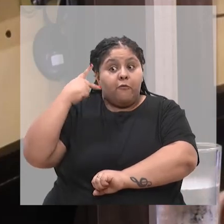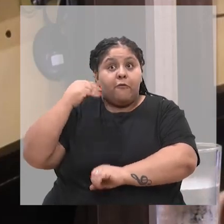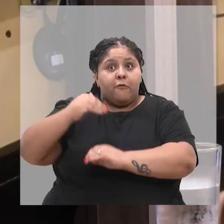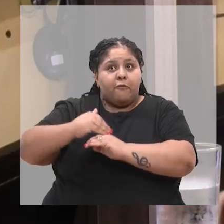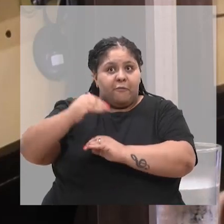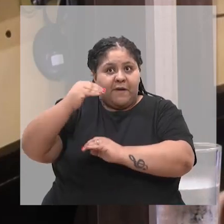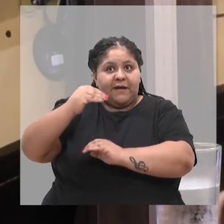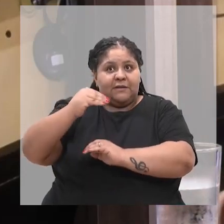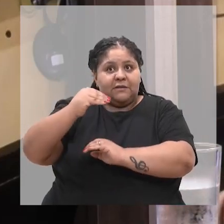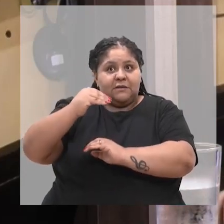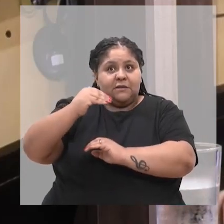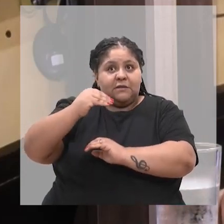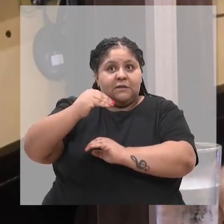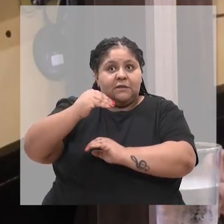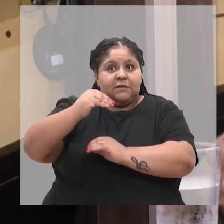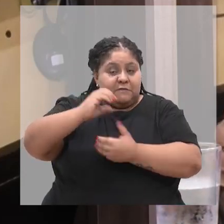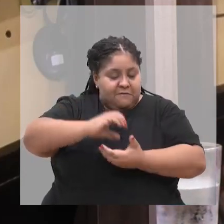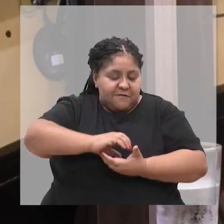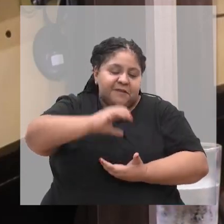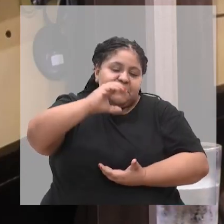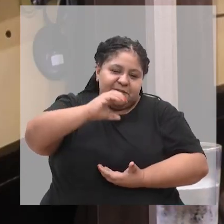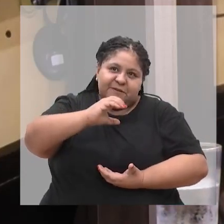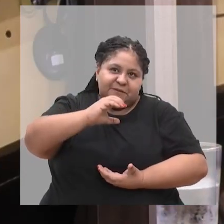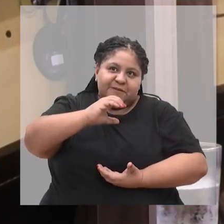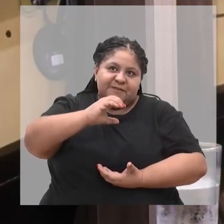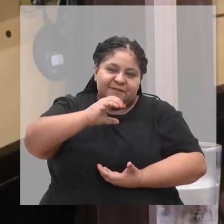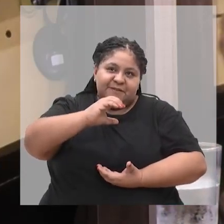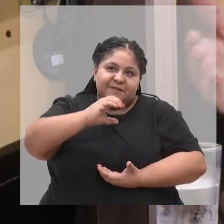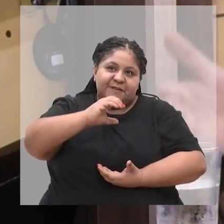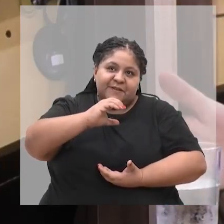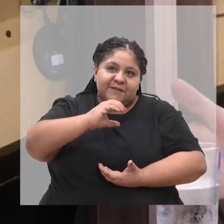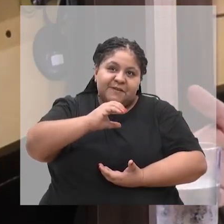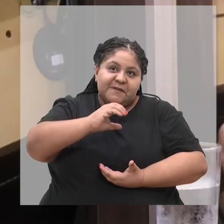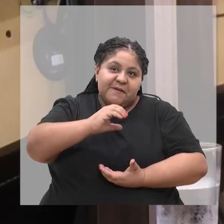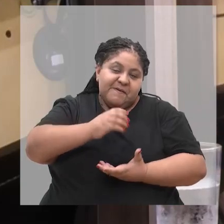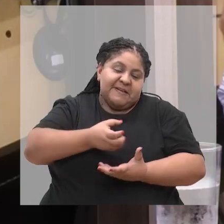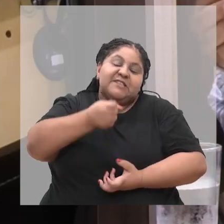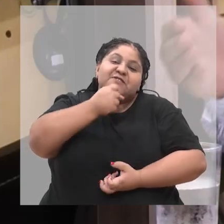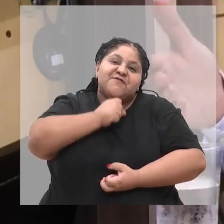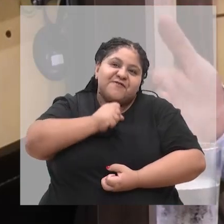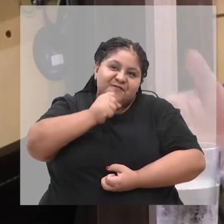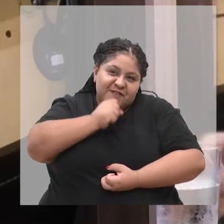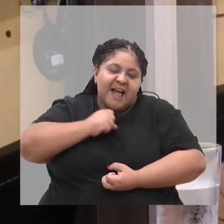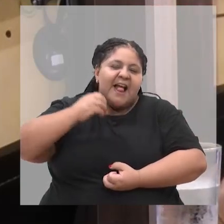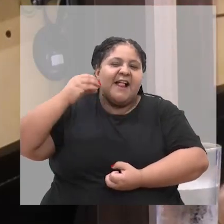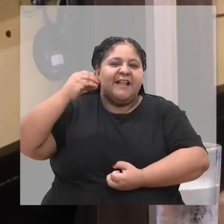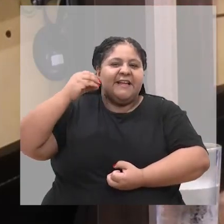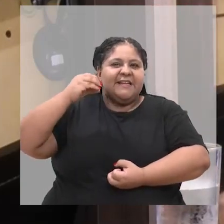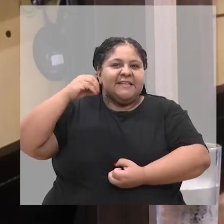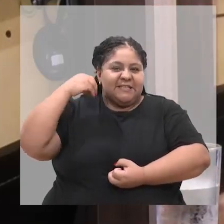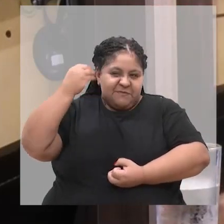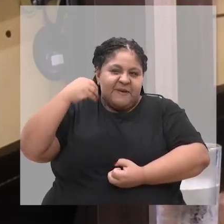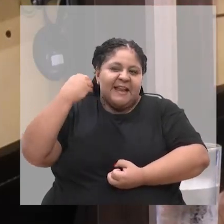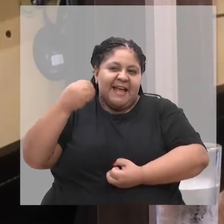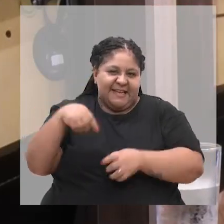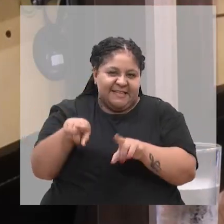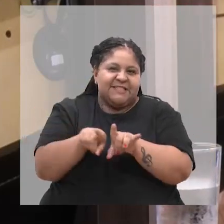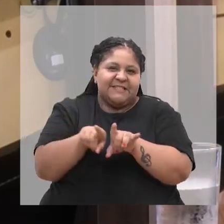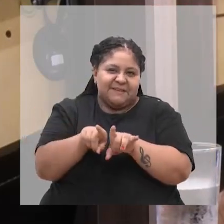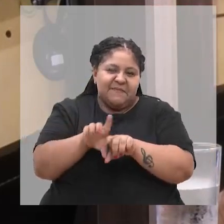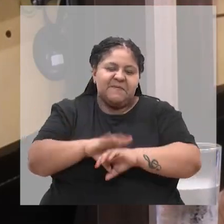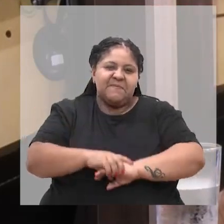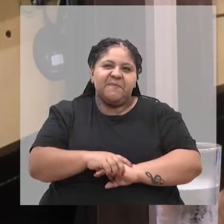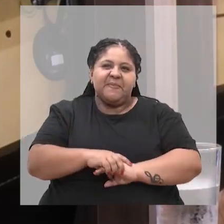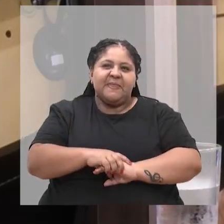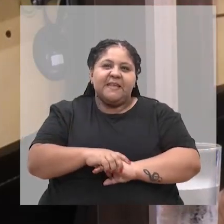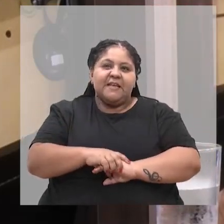idade. Daí para não soar pejorativo, mais idade, mais idoso, mais experiente, digamos assim. A senhora